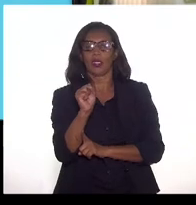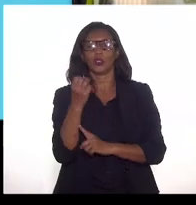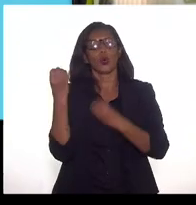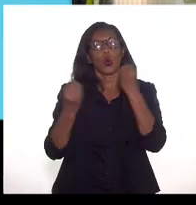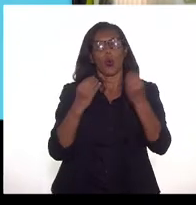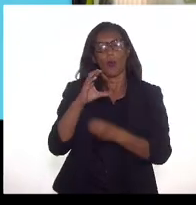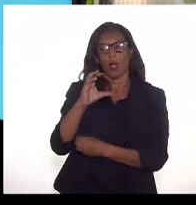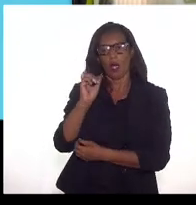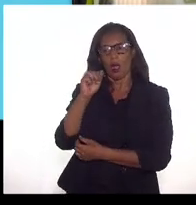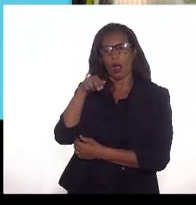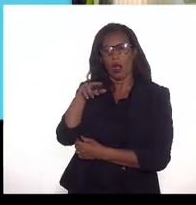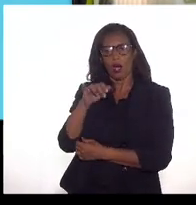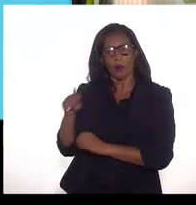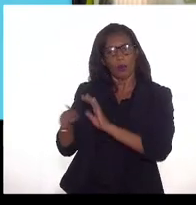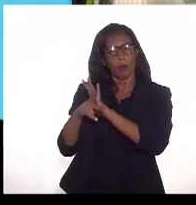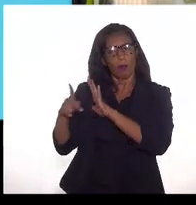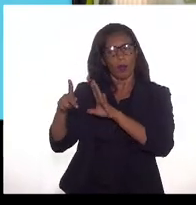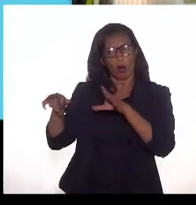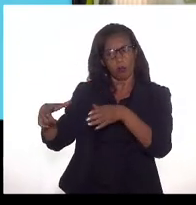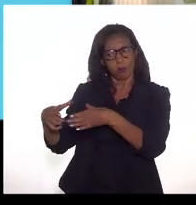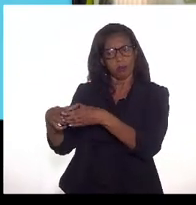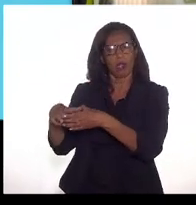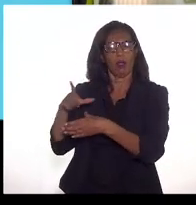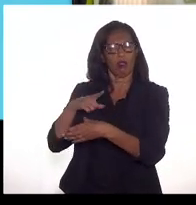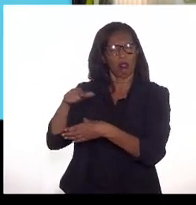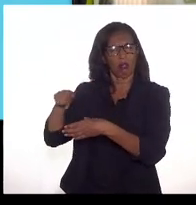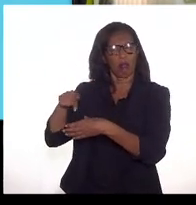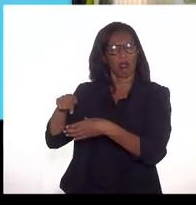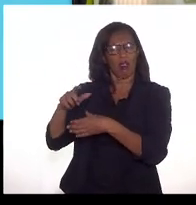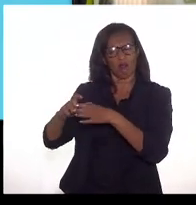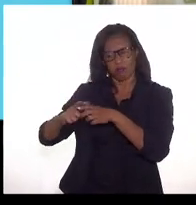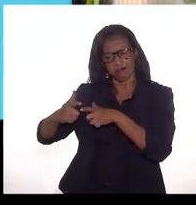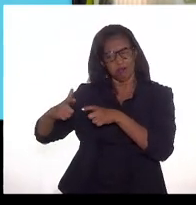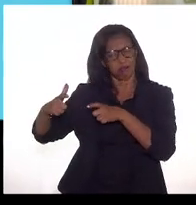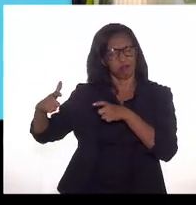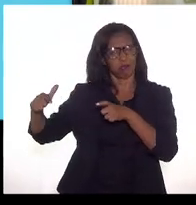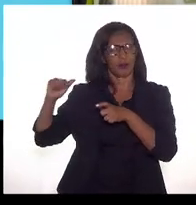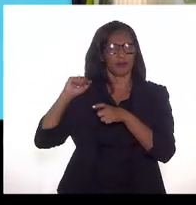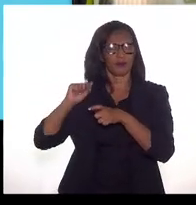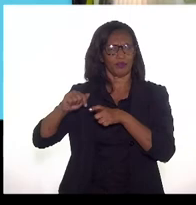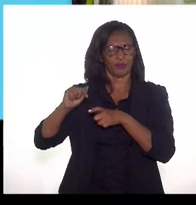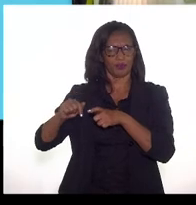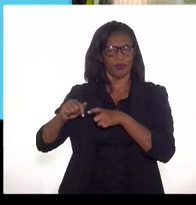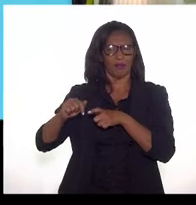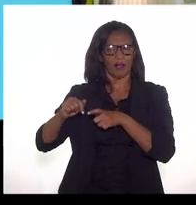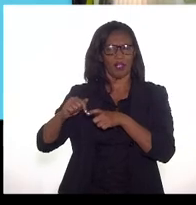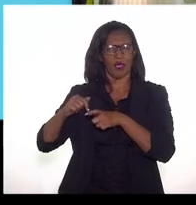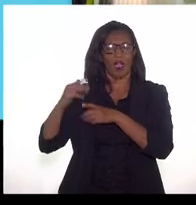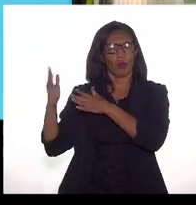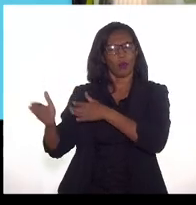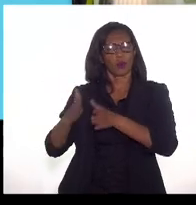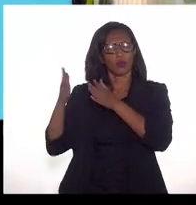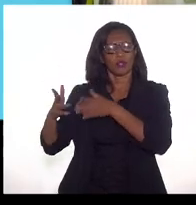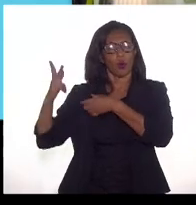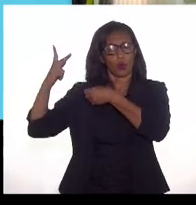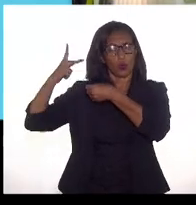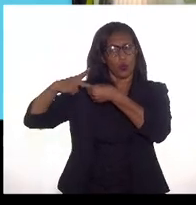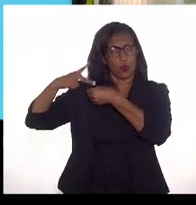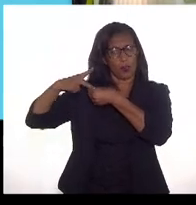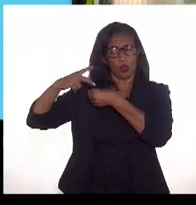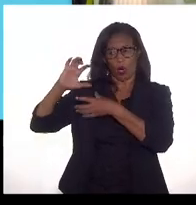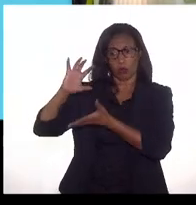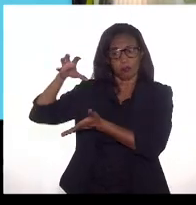de campos realmente tem o condão de aumentar bastante a produção de petróleo desses